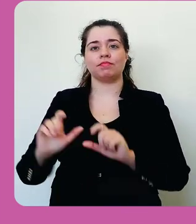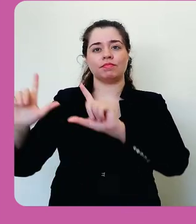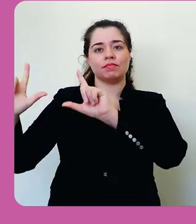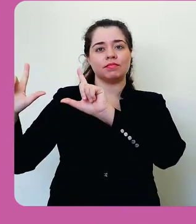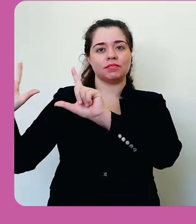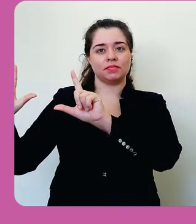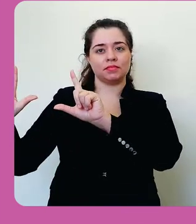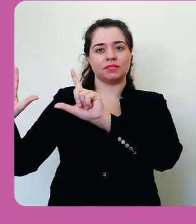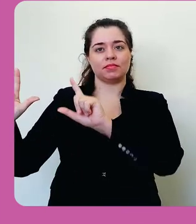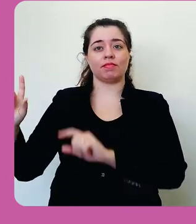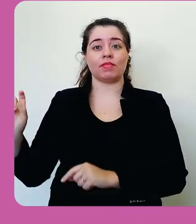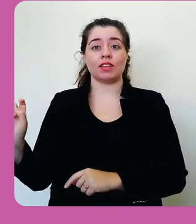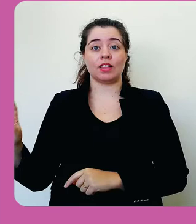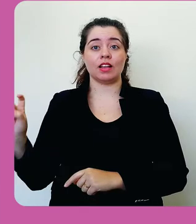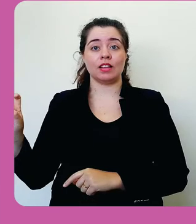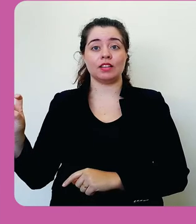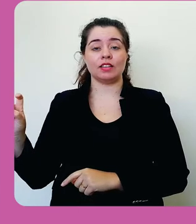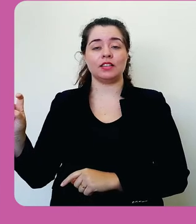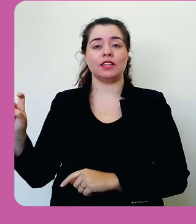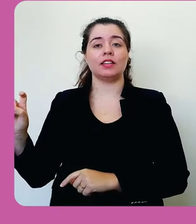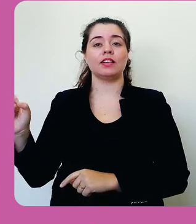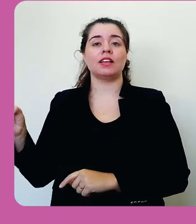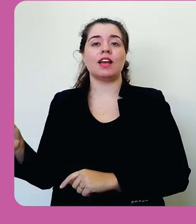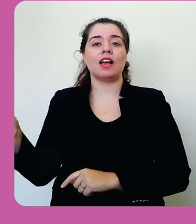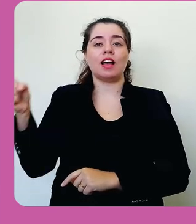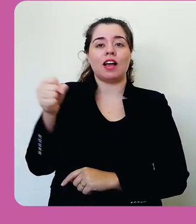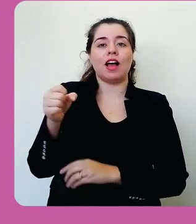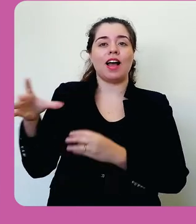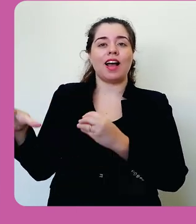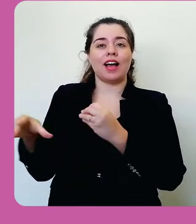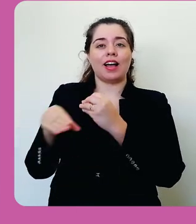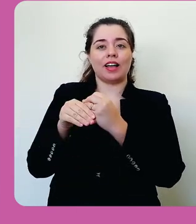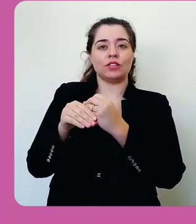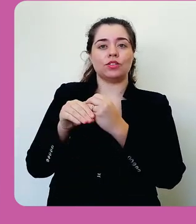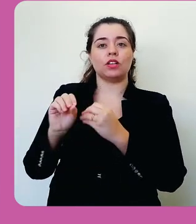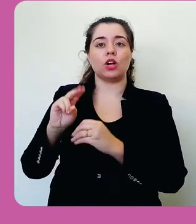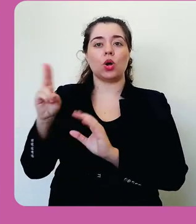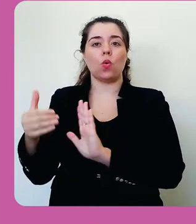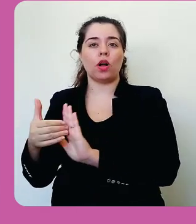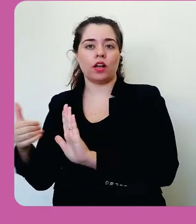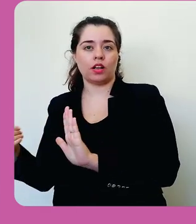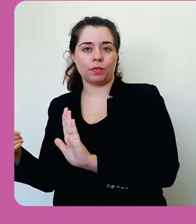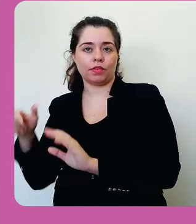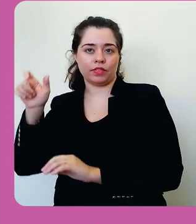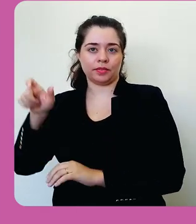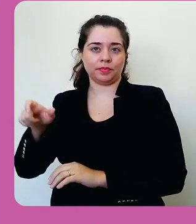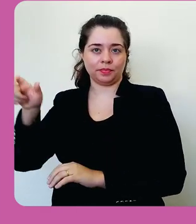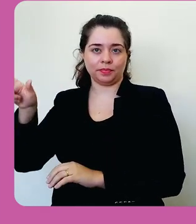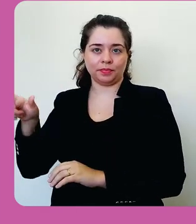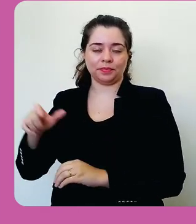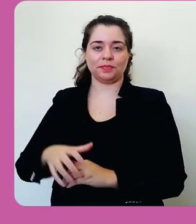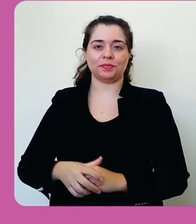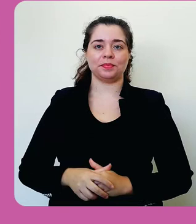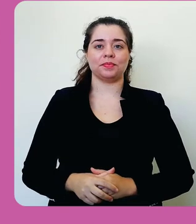esse grupo, basta clicar no botão adicionar, remover usuários.